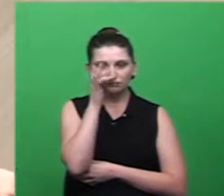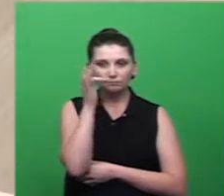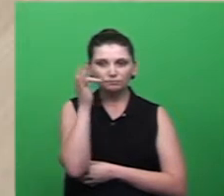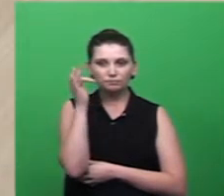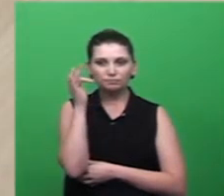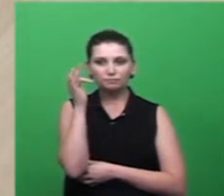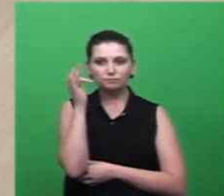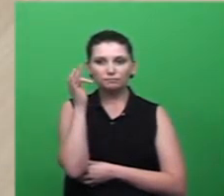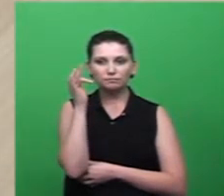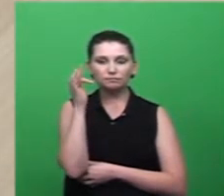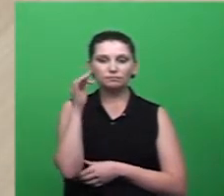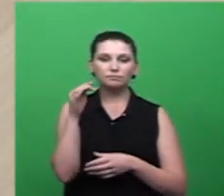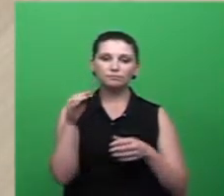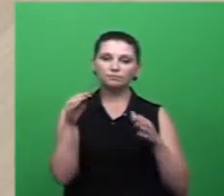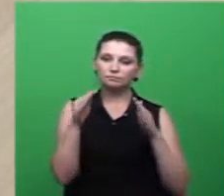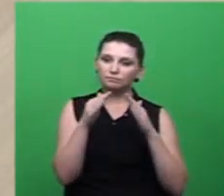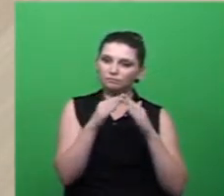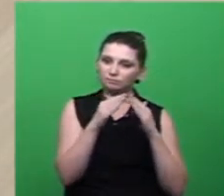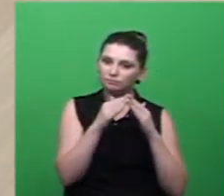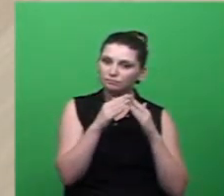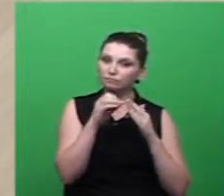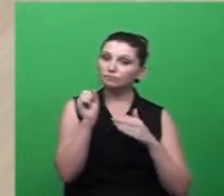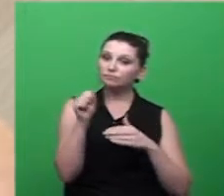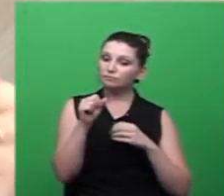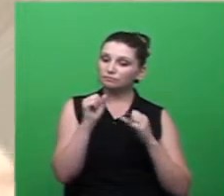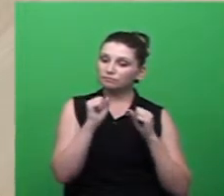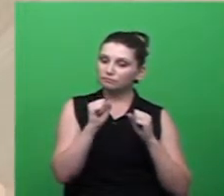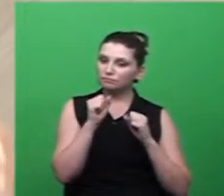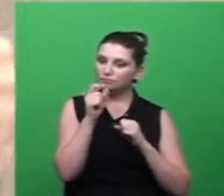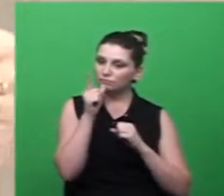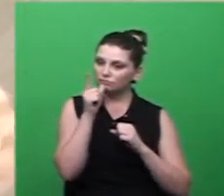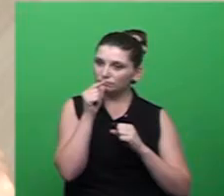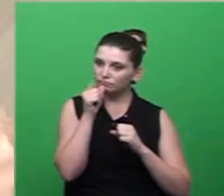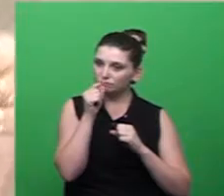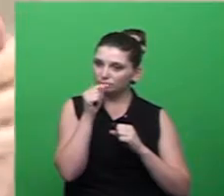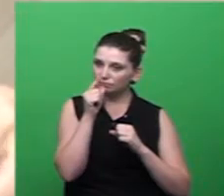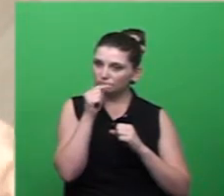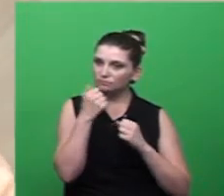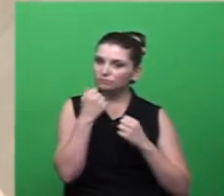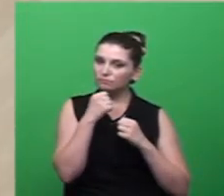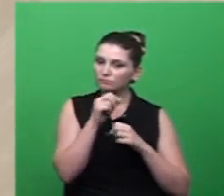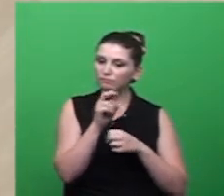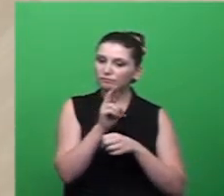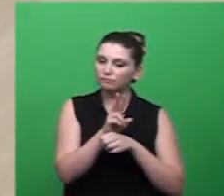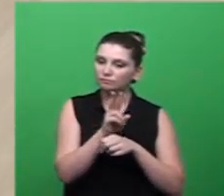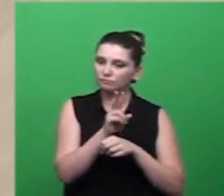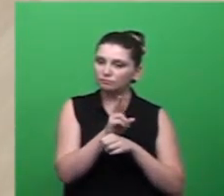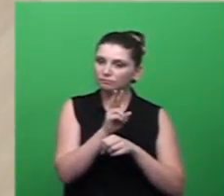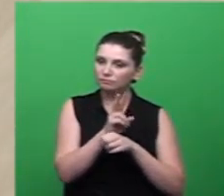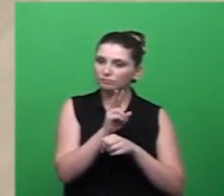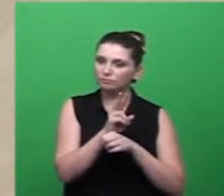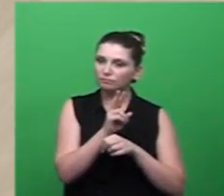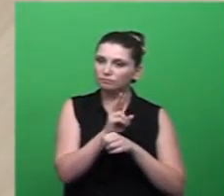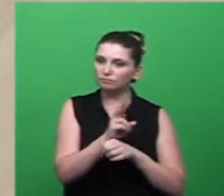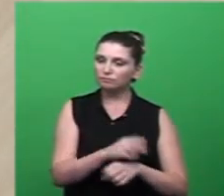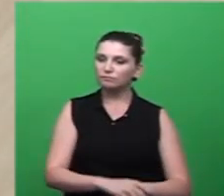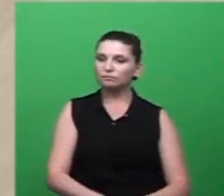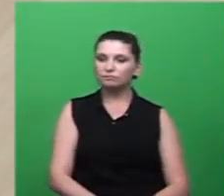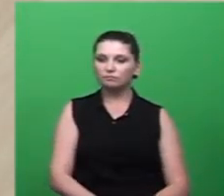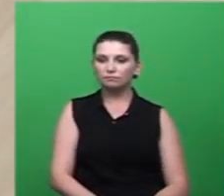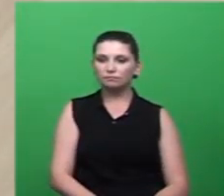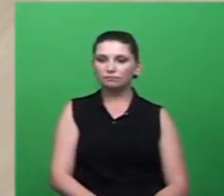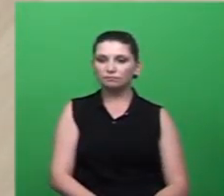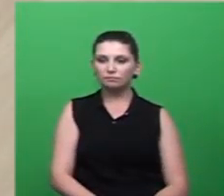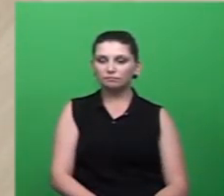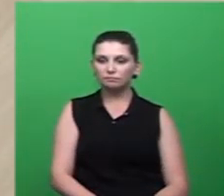bromélias do jardim e elas acumulam água então que se oriente a cuidar delas da maneira correta para não virar um